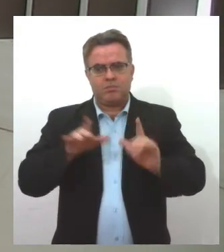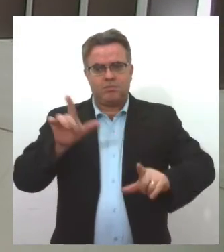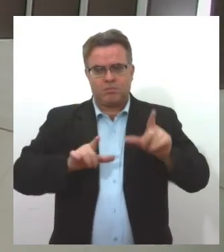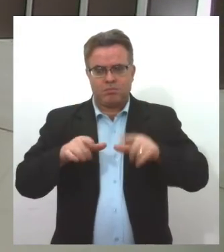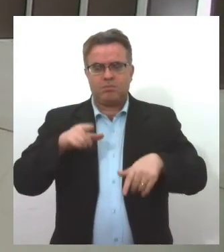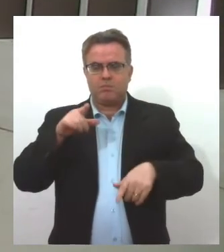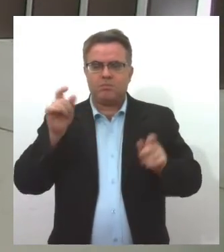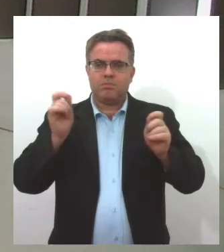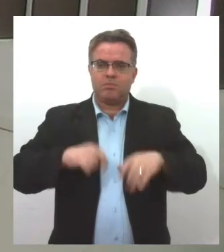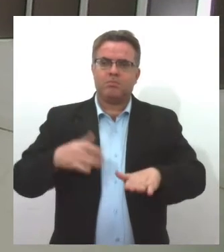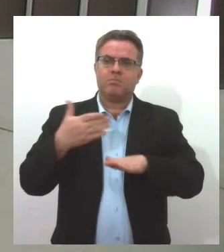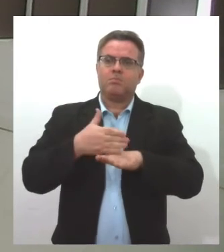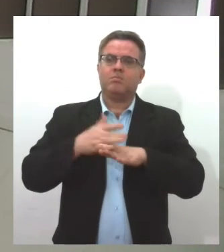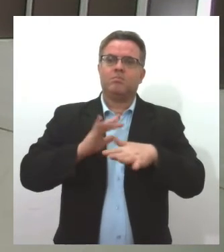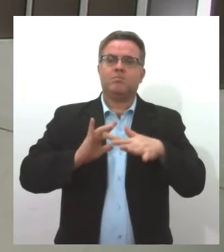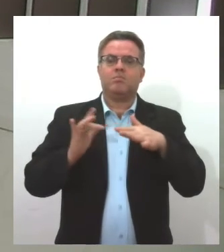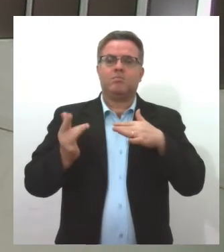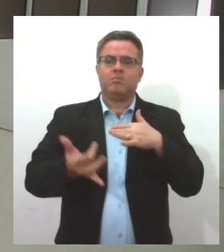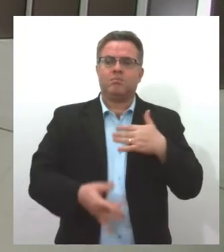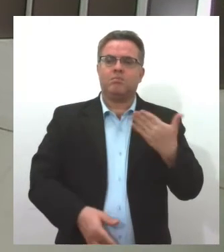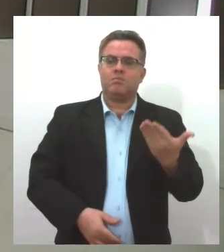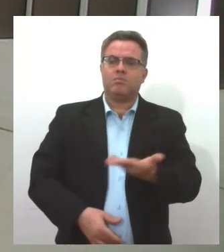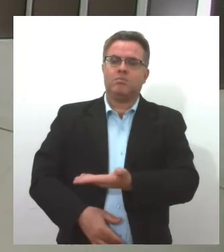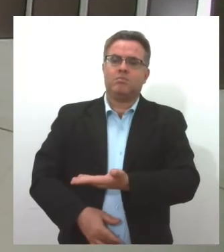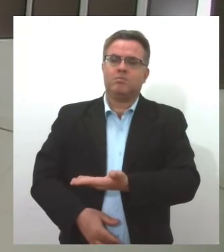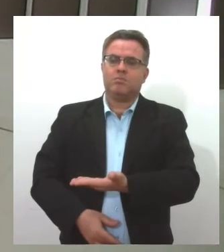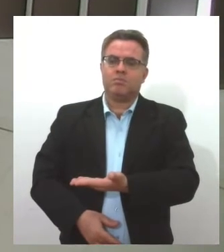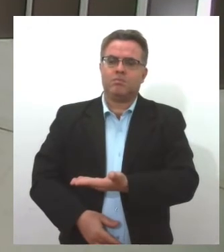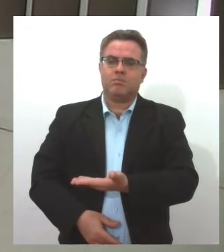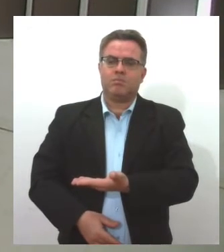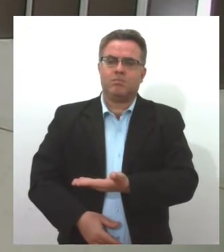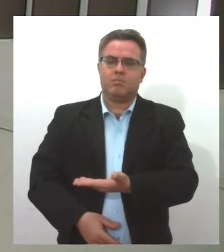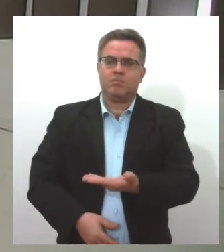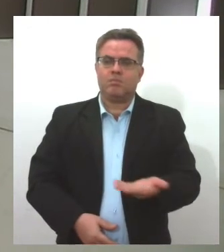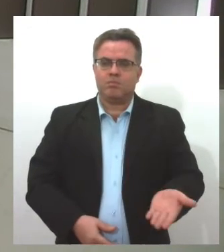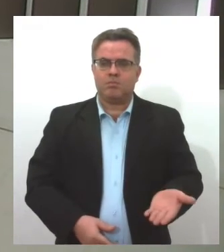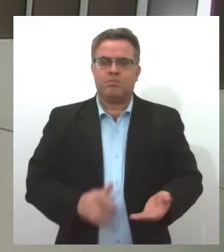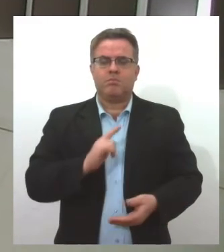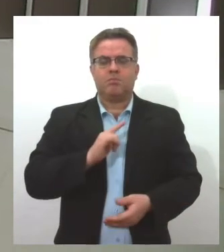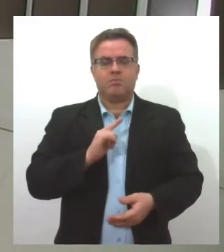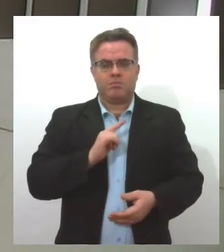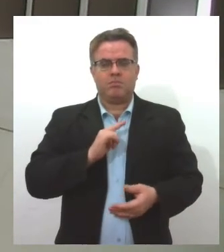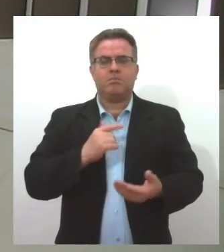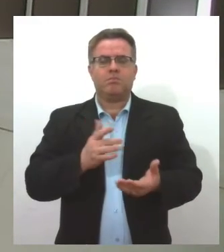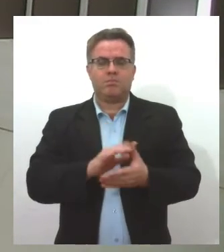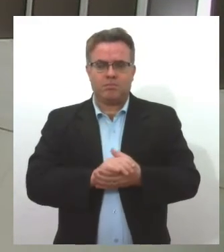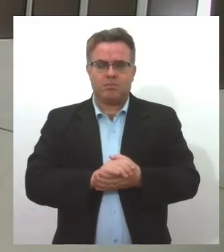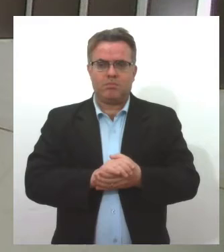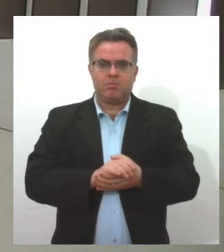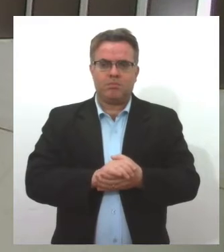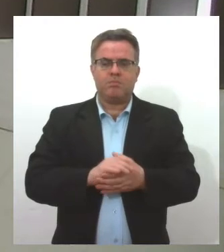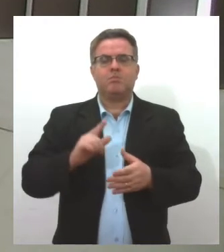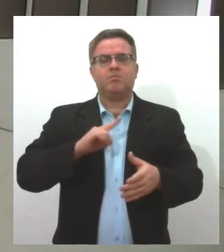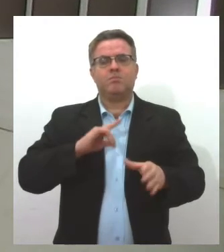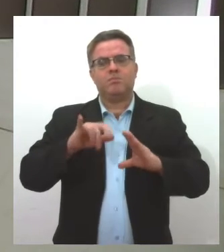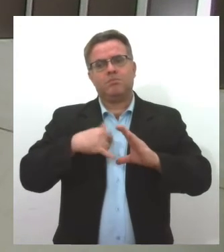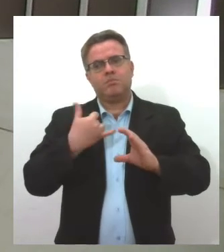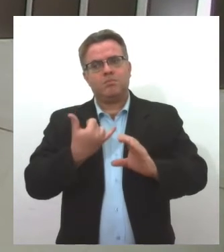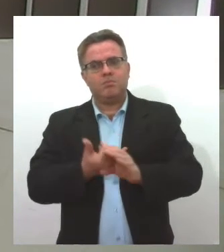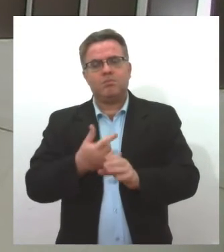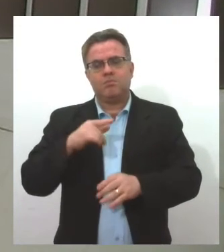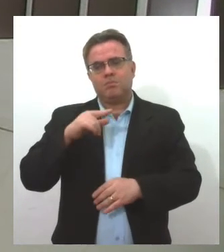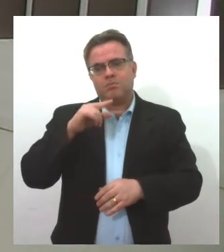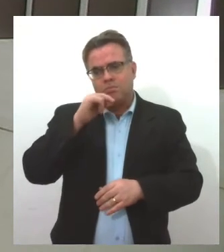seguir também as nossas redes sociais no facebook e no instagram através do arroba tv alese 5.2 no twitter arroba tv alese